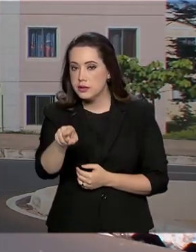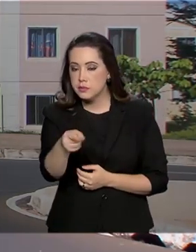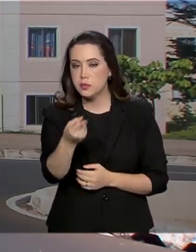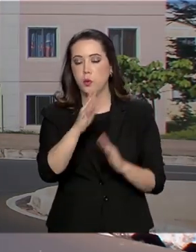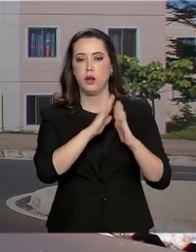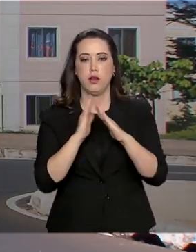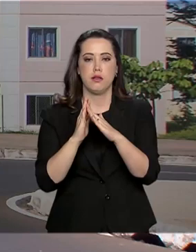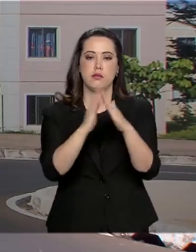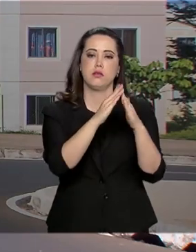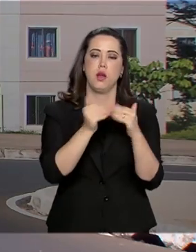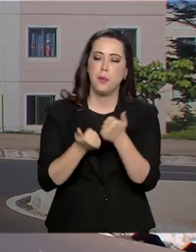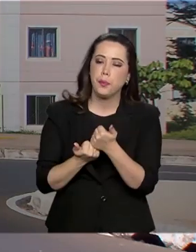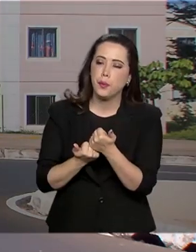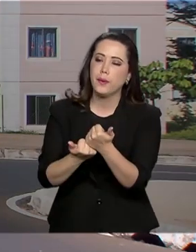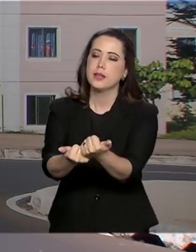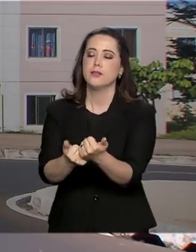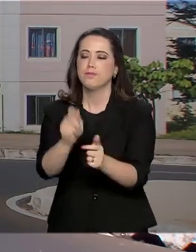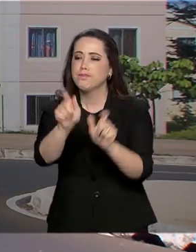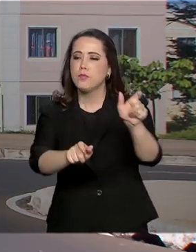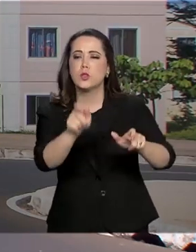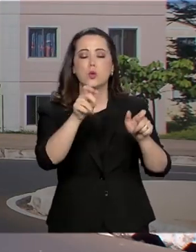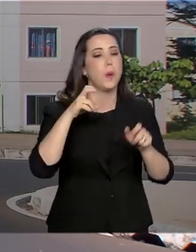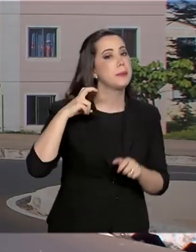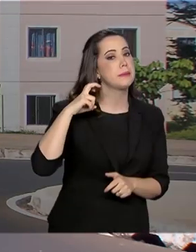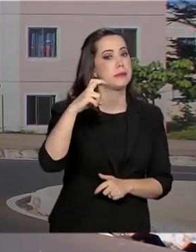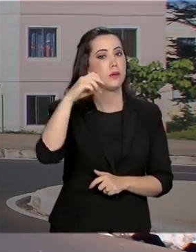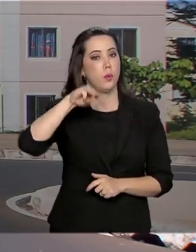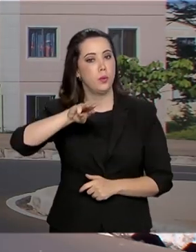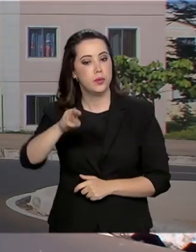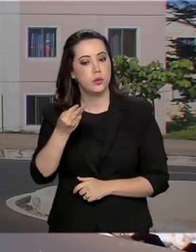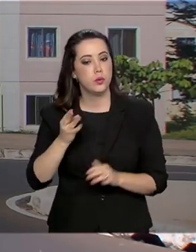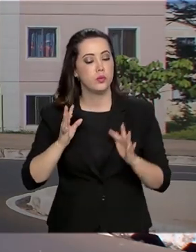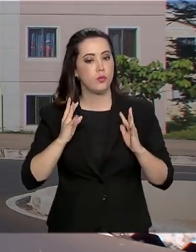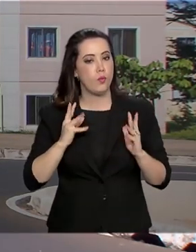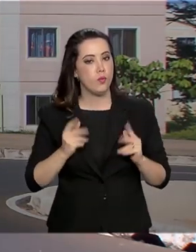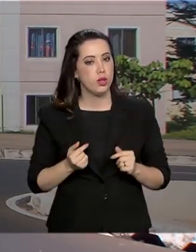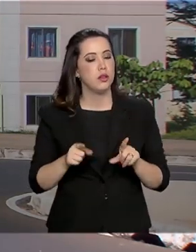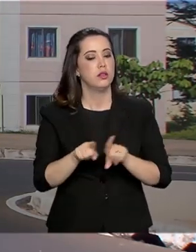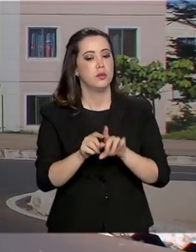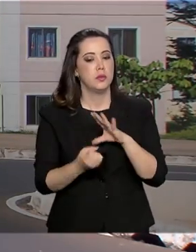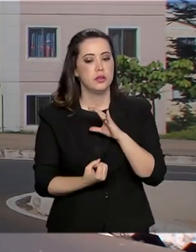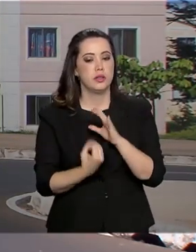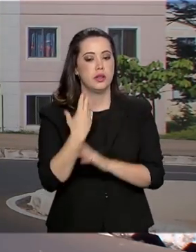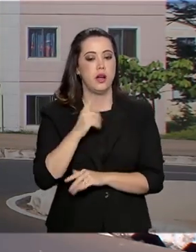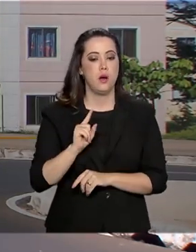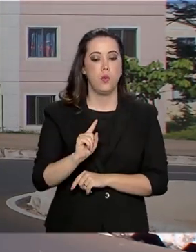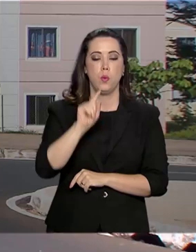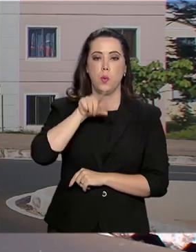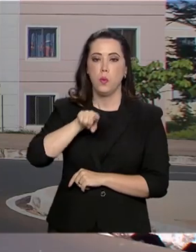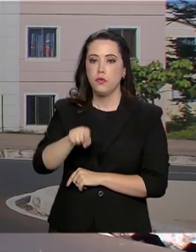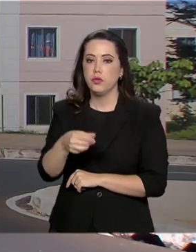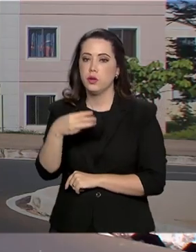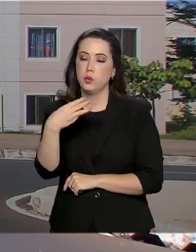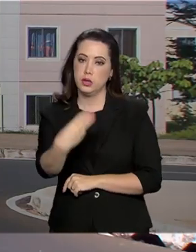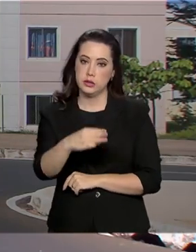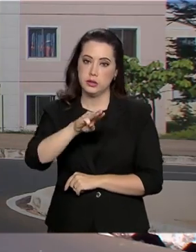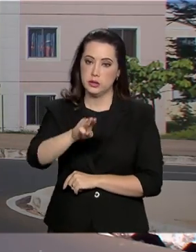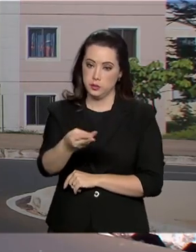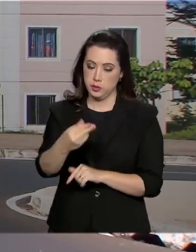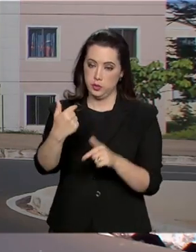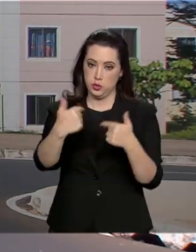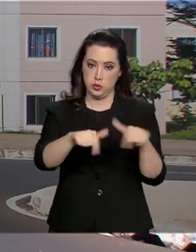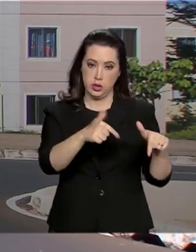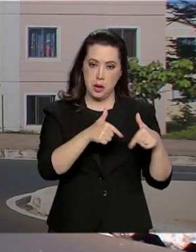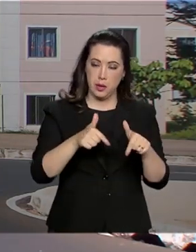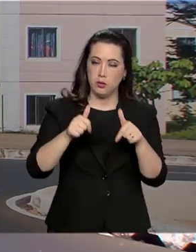beneficiar cerca de 5 milhões de pessoas com saneamento e ainda gerar 1 milhão e 300 mil empregos